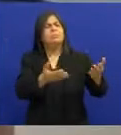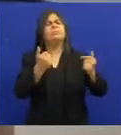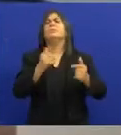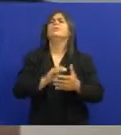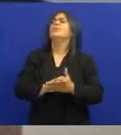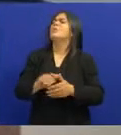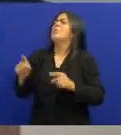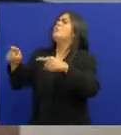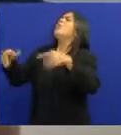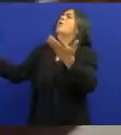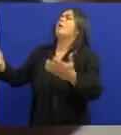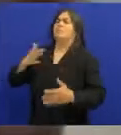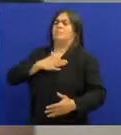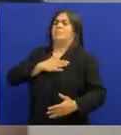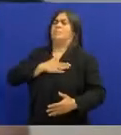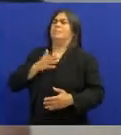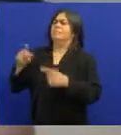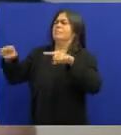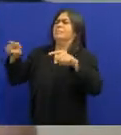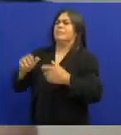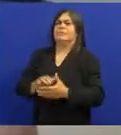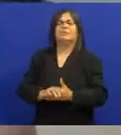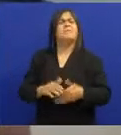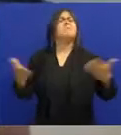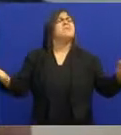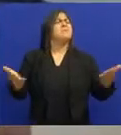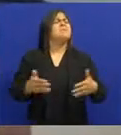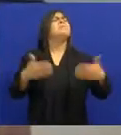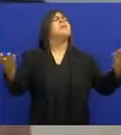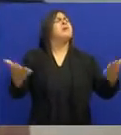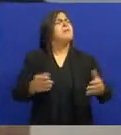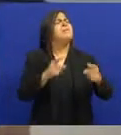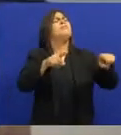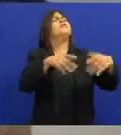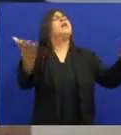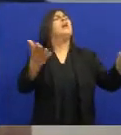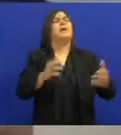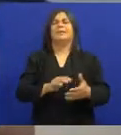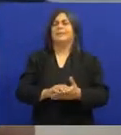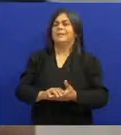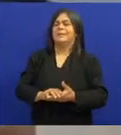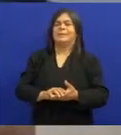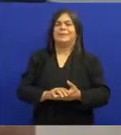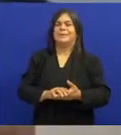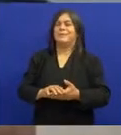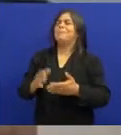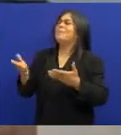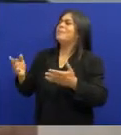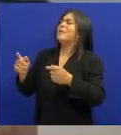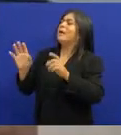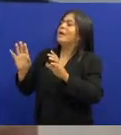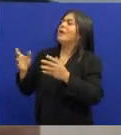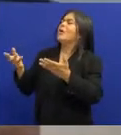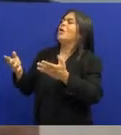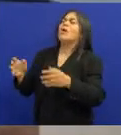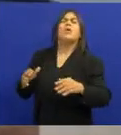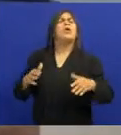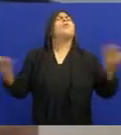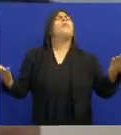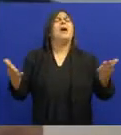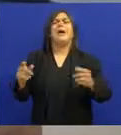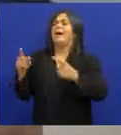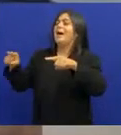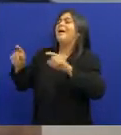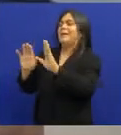Eu digo Uma música Mas que música? Eu digo Minha Mas como é a música? Eu digo Como? Ele